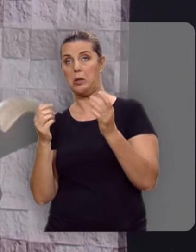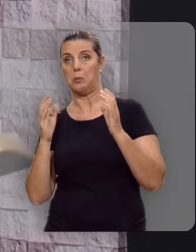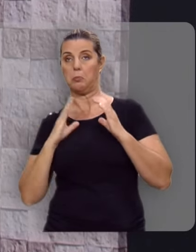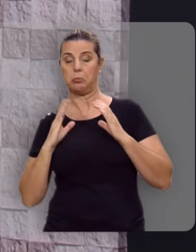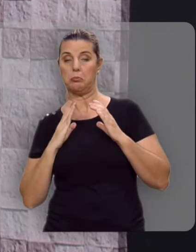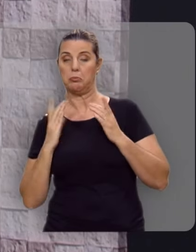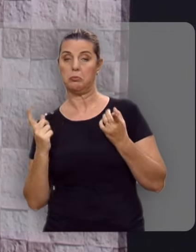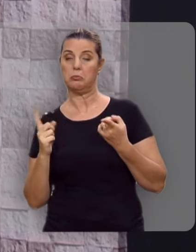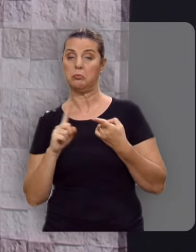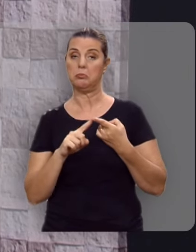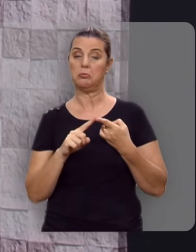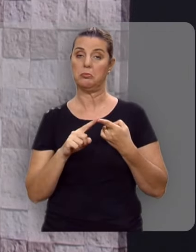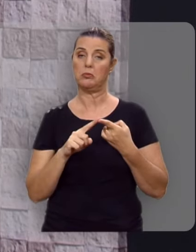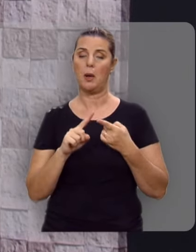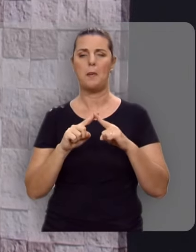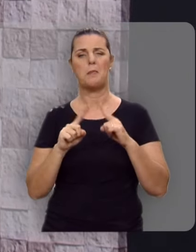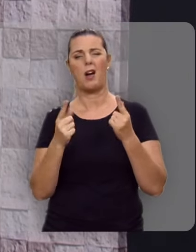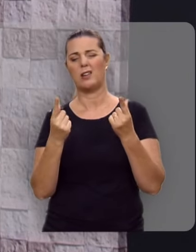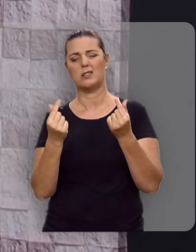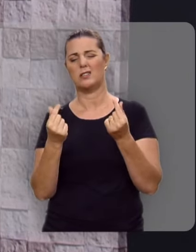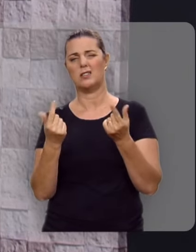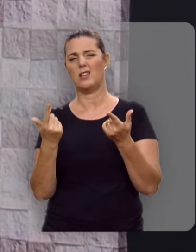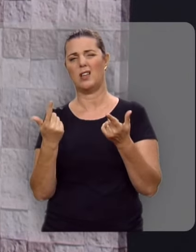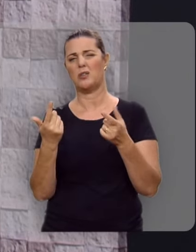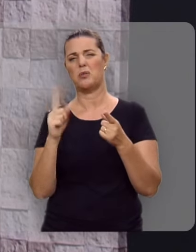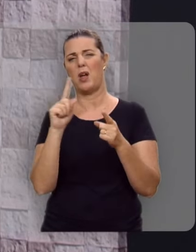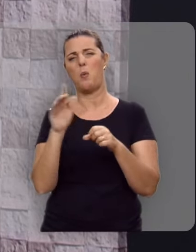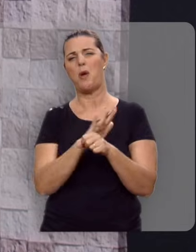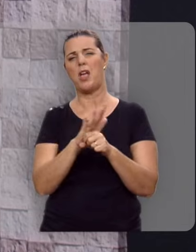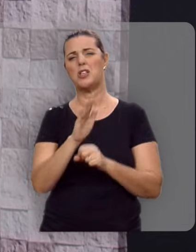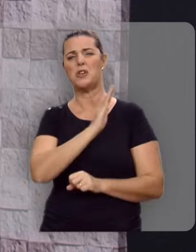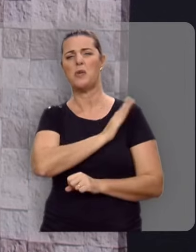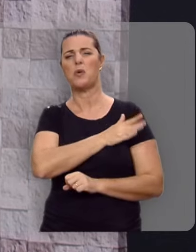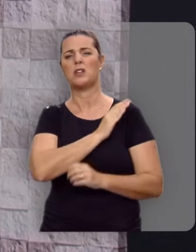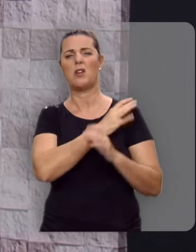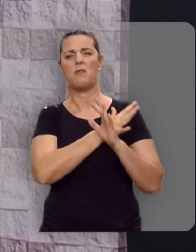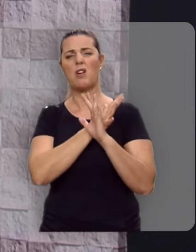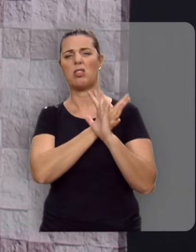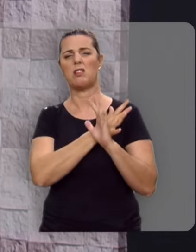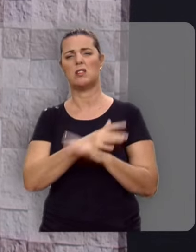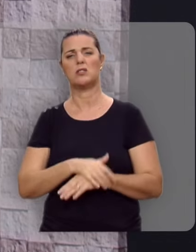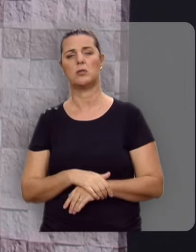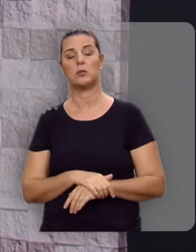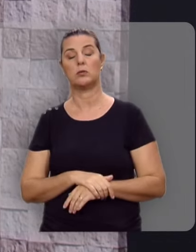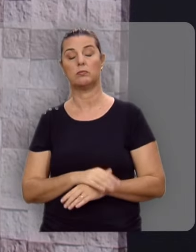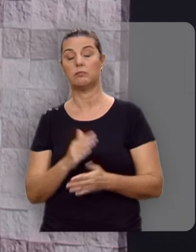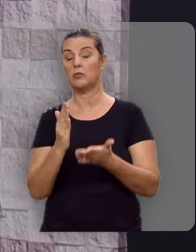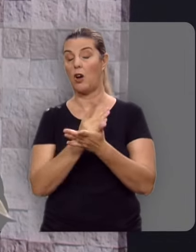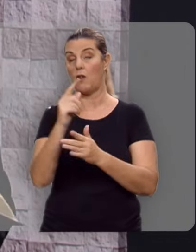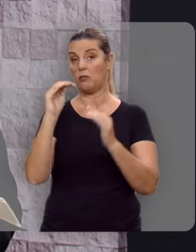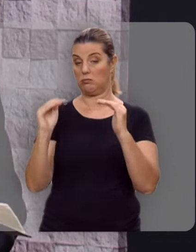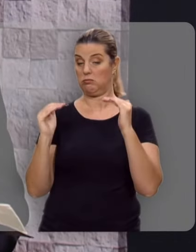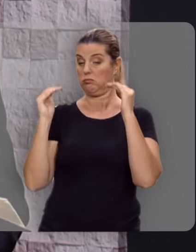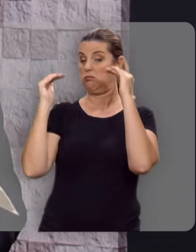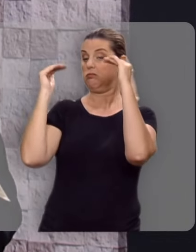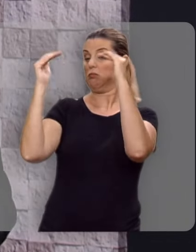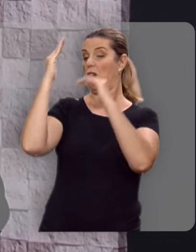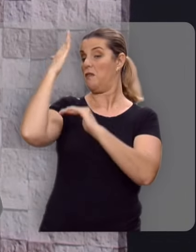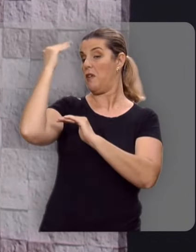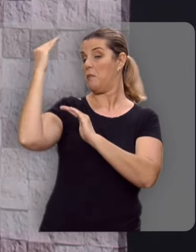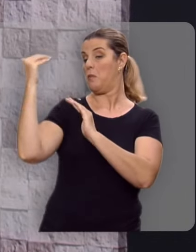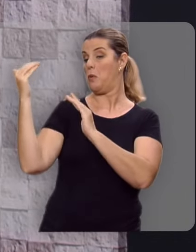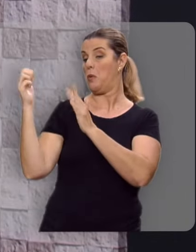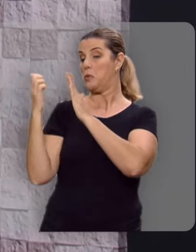muito dinheiro, mas o dinheiro não preenche o vazio do seu coração. Talvez você ocupe uma posição muito